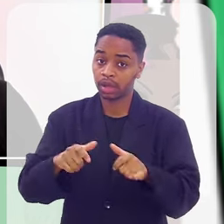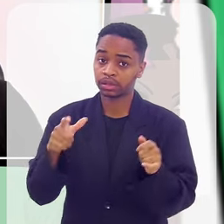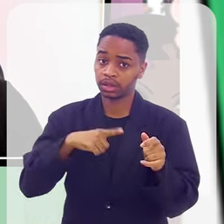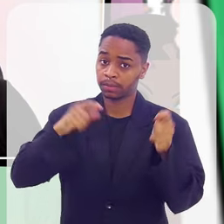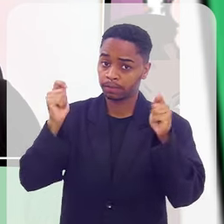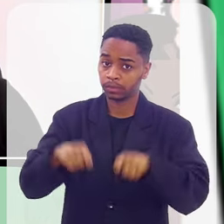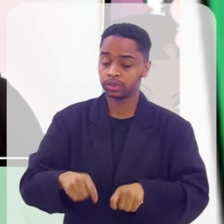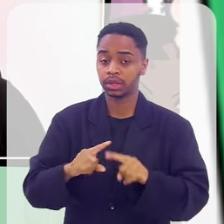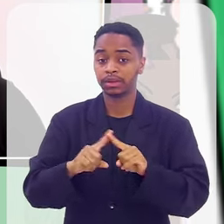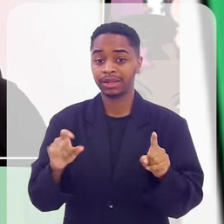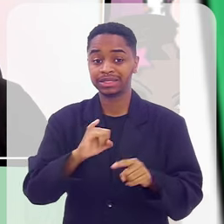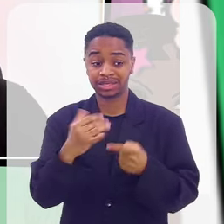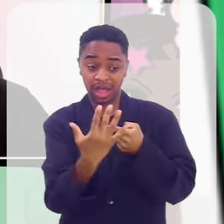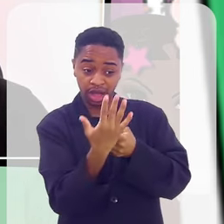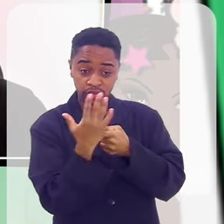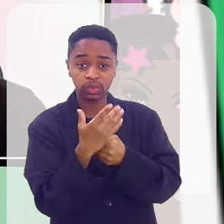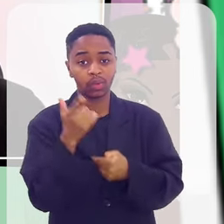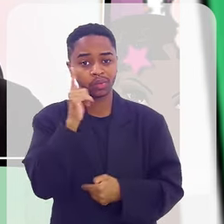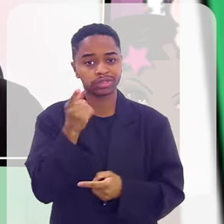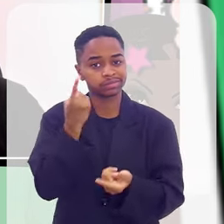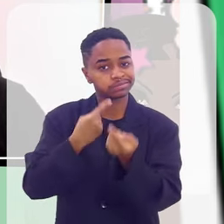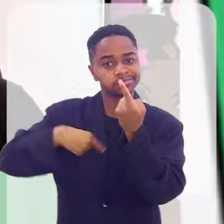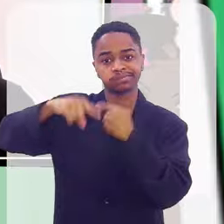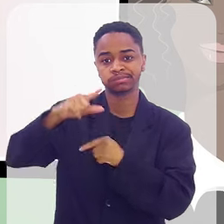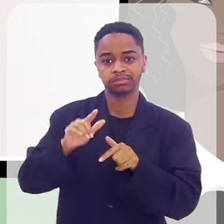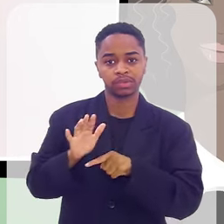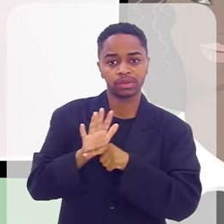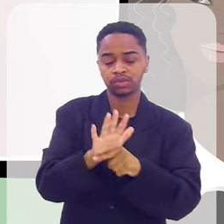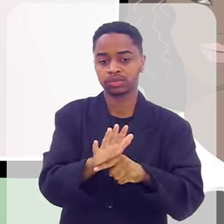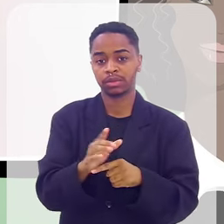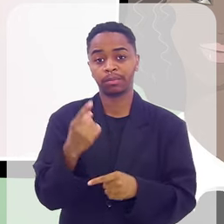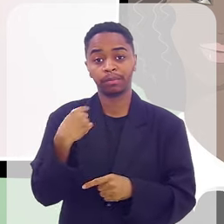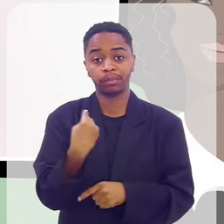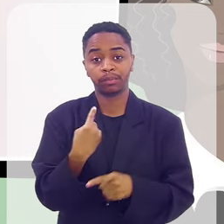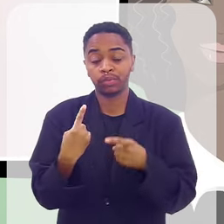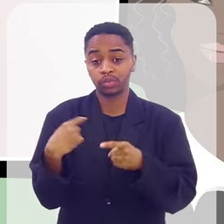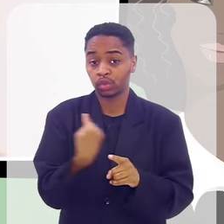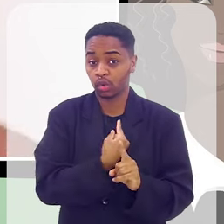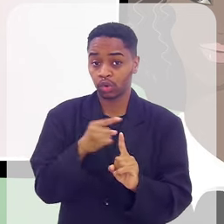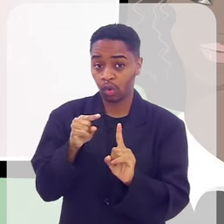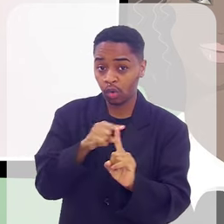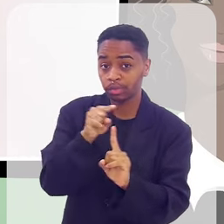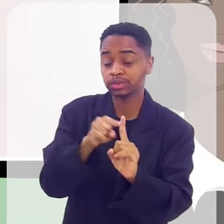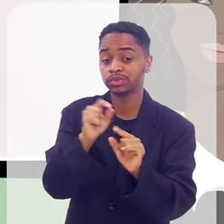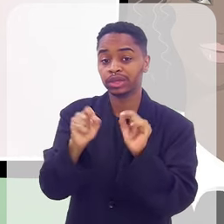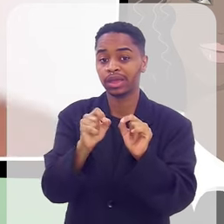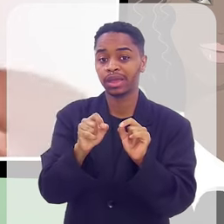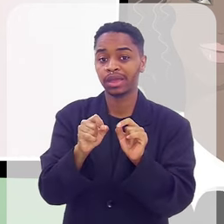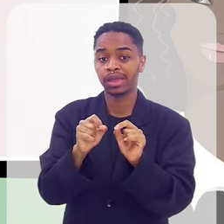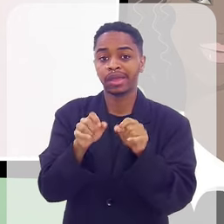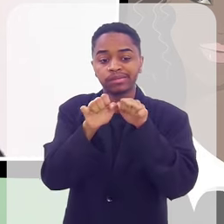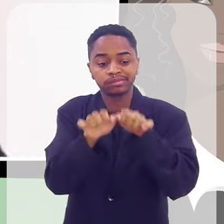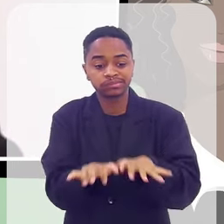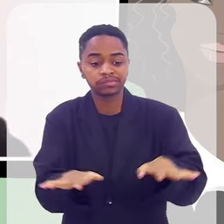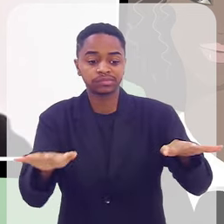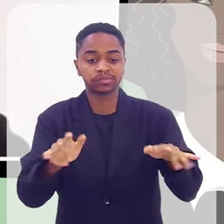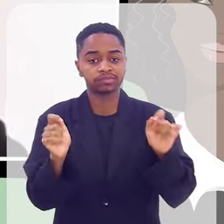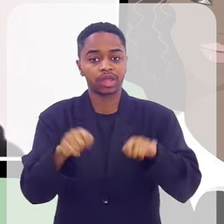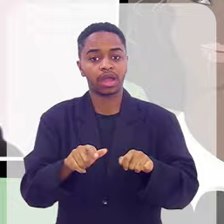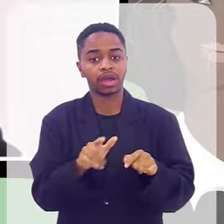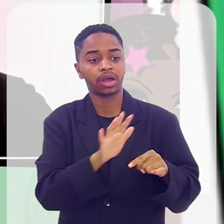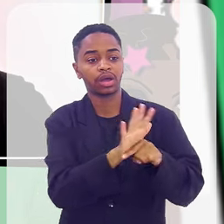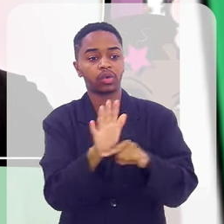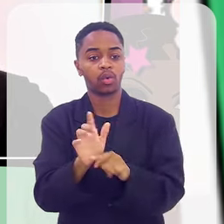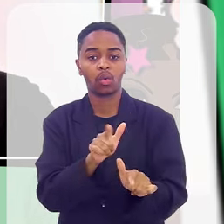Mas se a gente for ajudado, a gente consegue fazer mais. E a nossa ideia é expandir e para outras comunidades poder fazer isso em outras